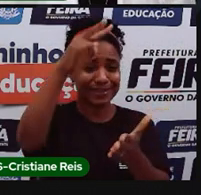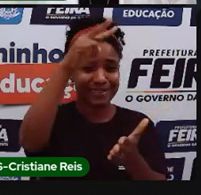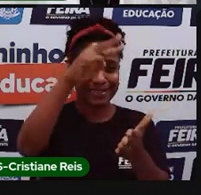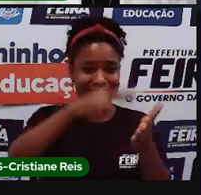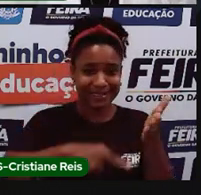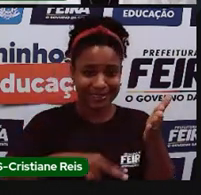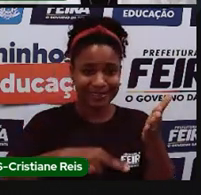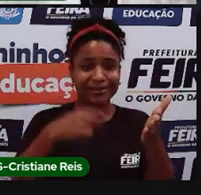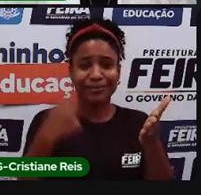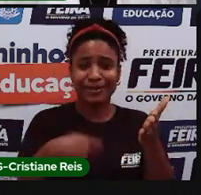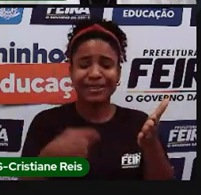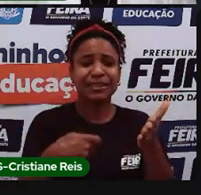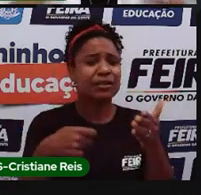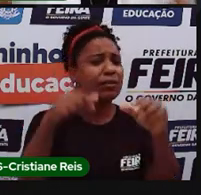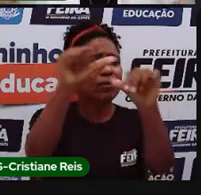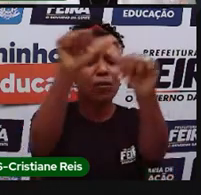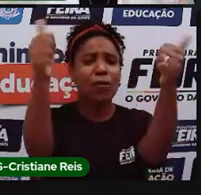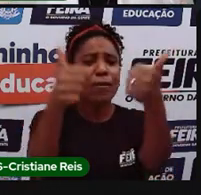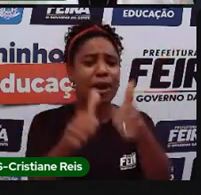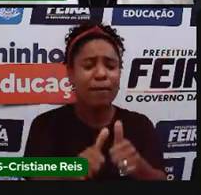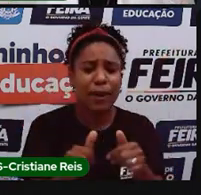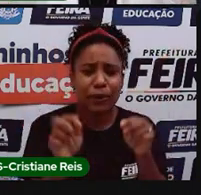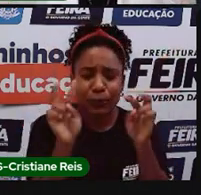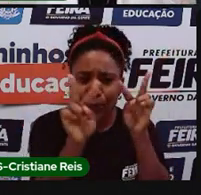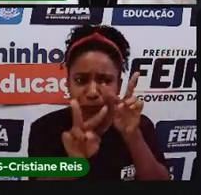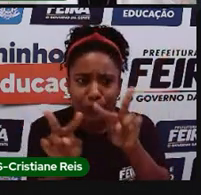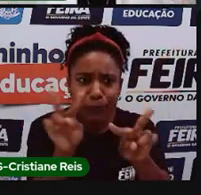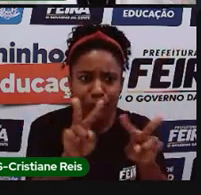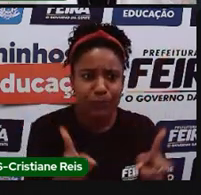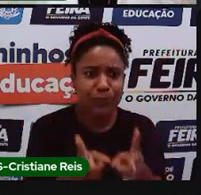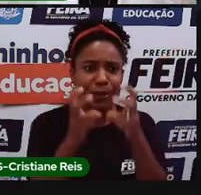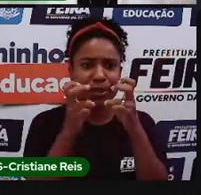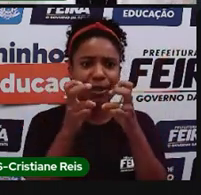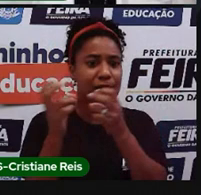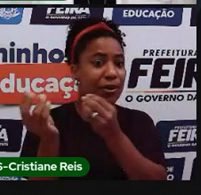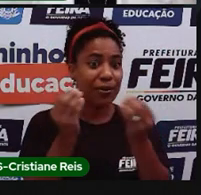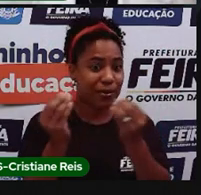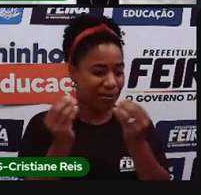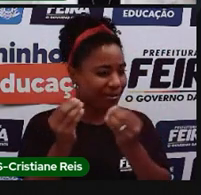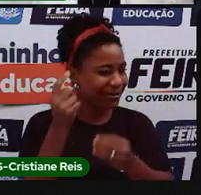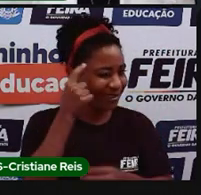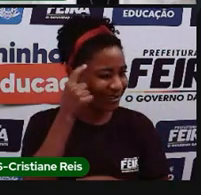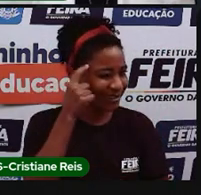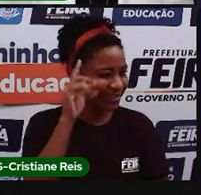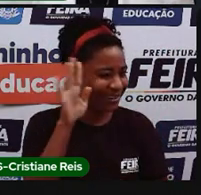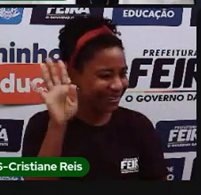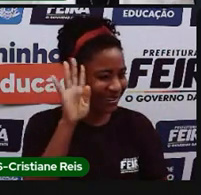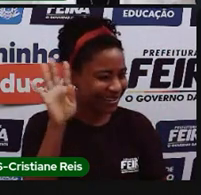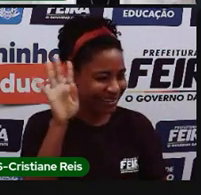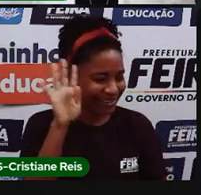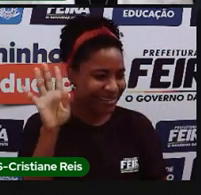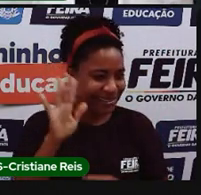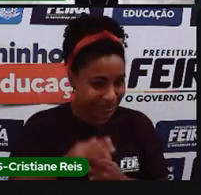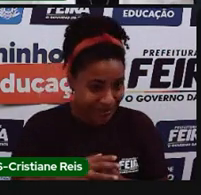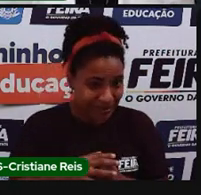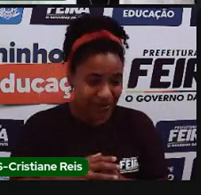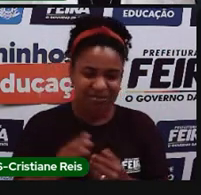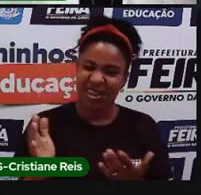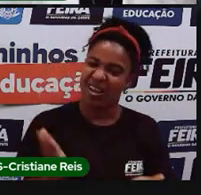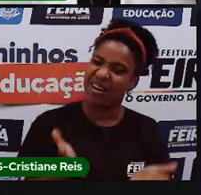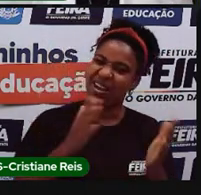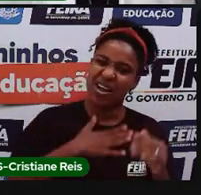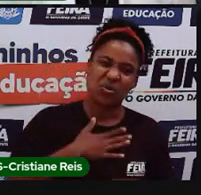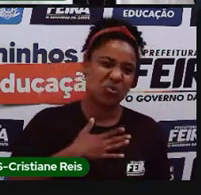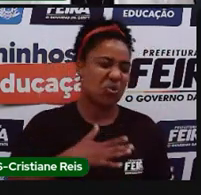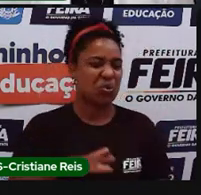leitura do mapa? Como é que a gente faz isso? Já imaginaram isso? Tem gente que diz assim, ah, eu não gosto de